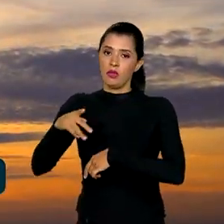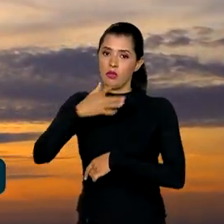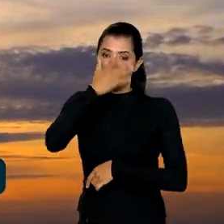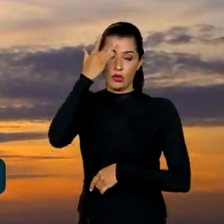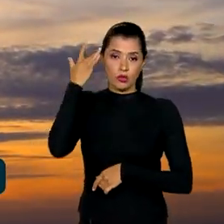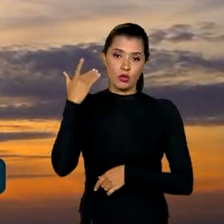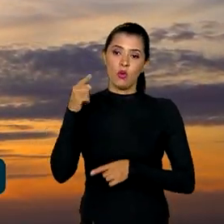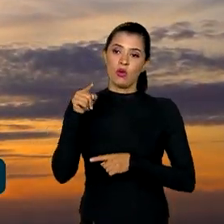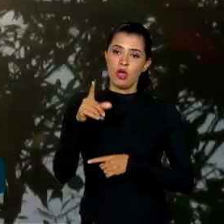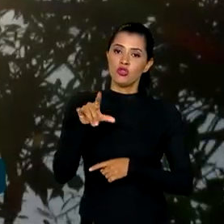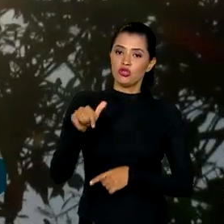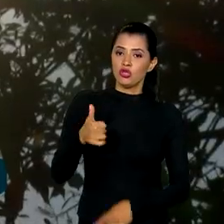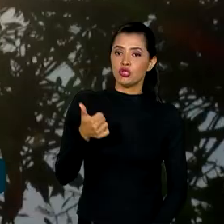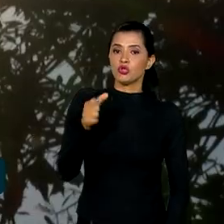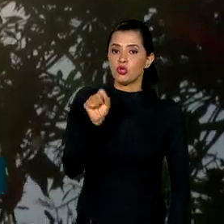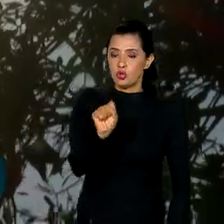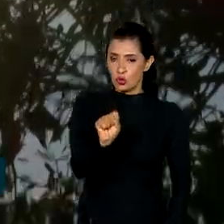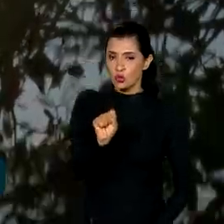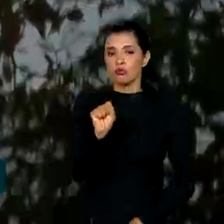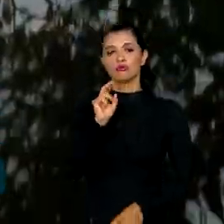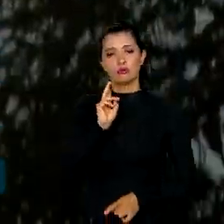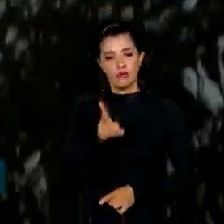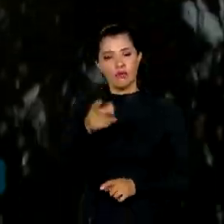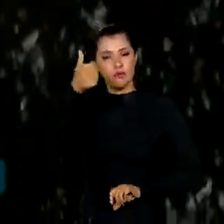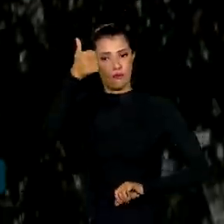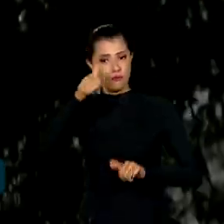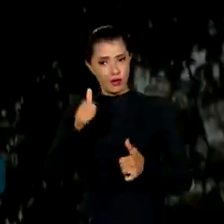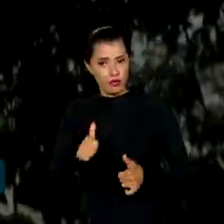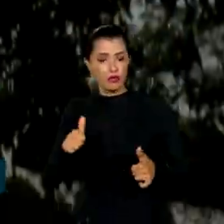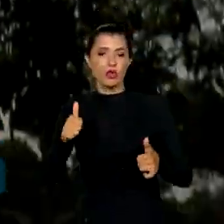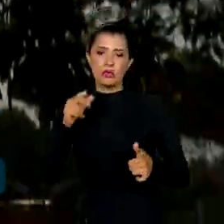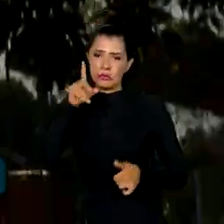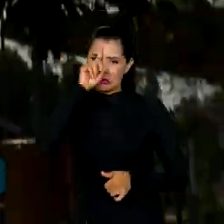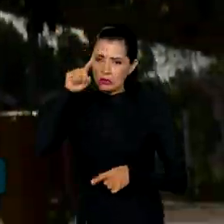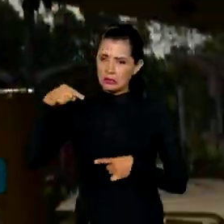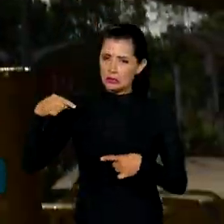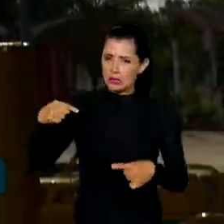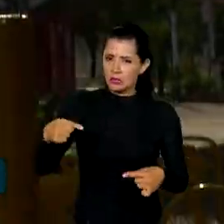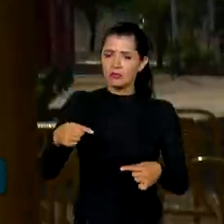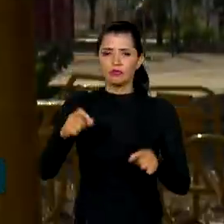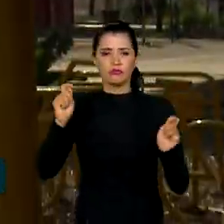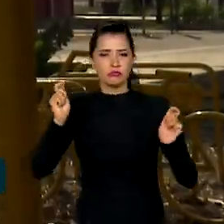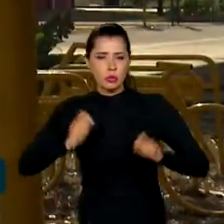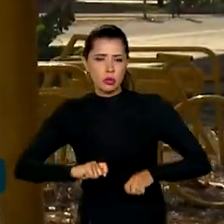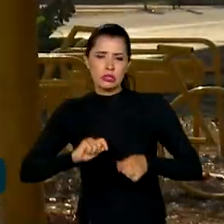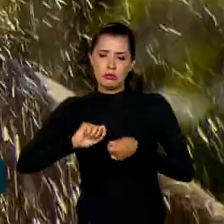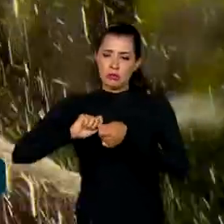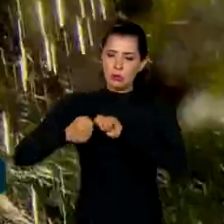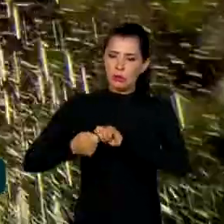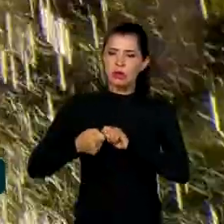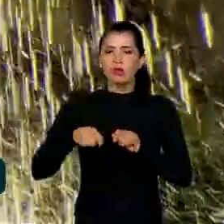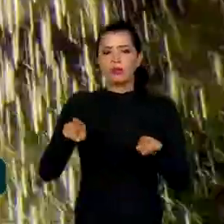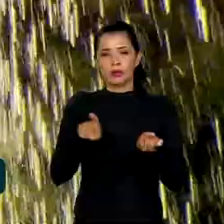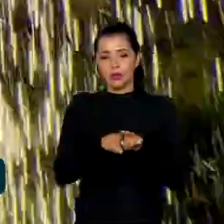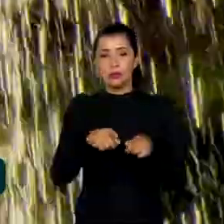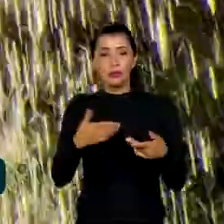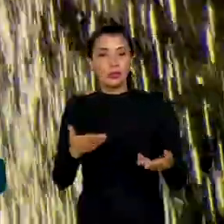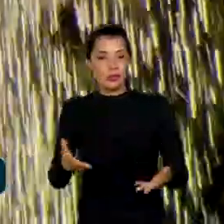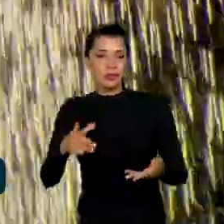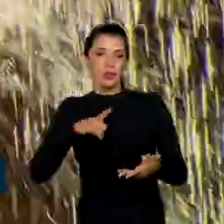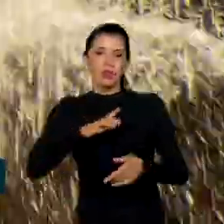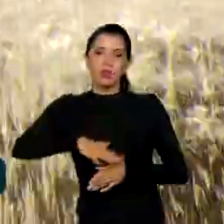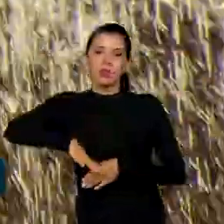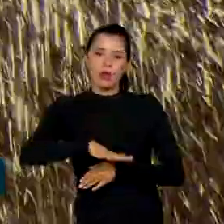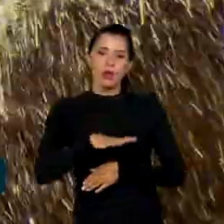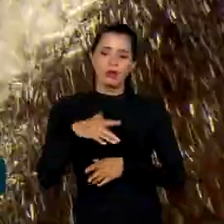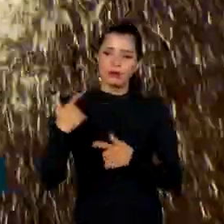desde o dia 18 e vem sendo reavaliado diariamente para possíveis ajustes, especialmente na